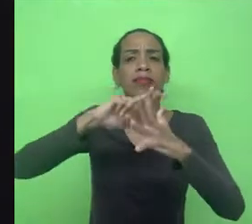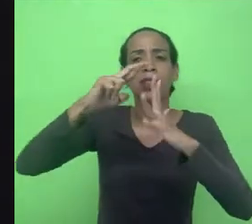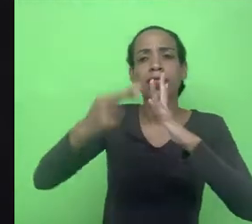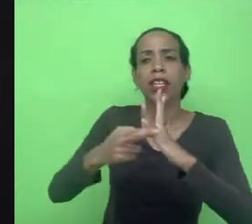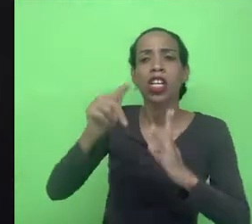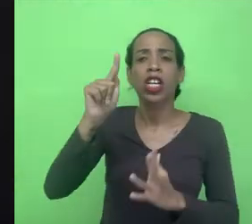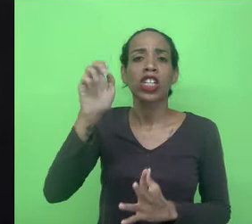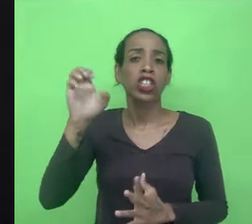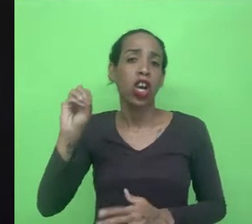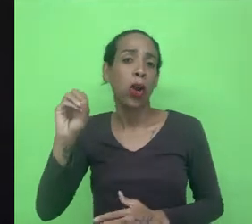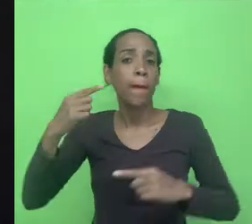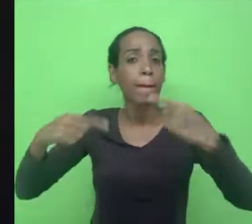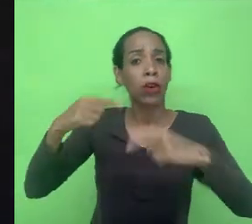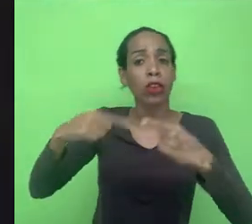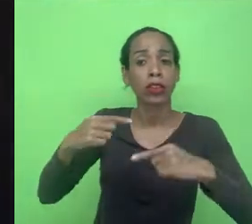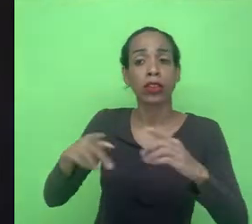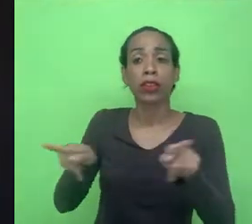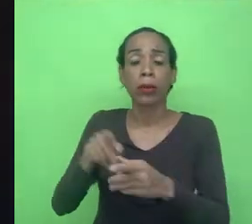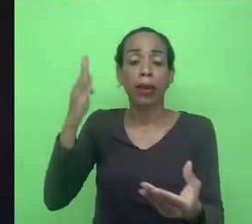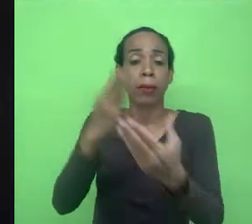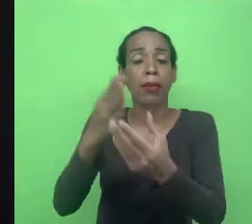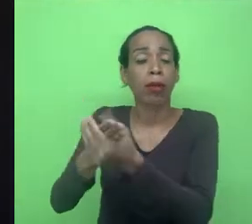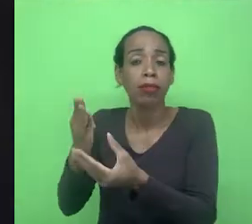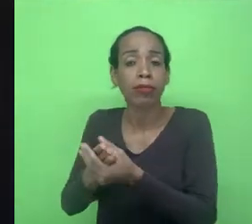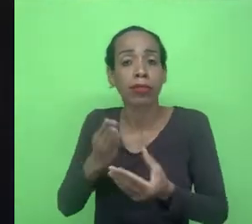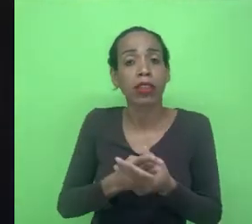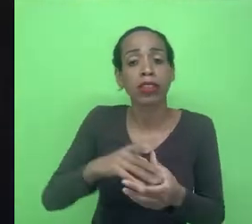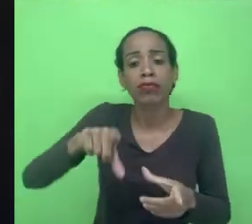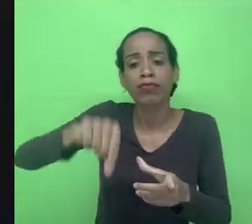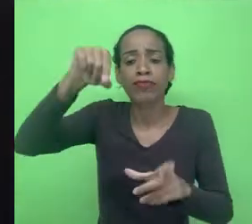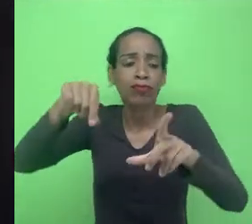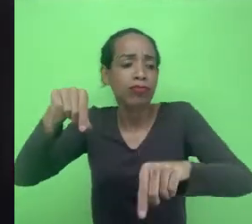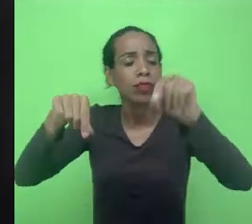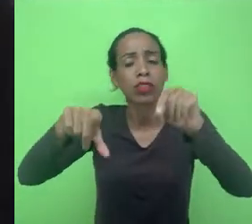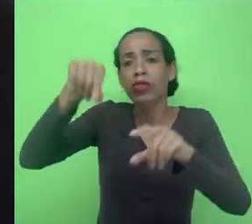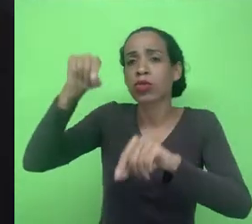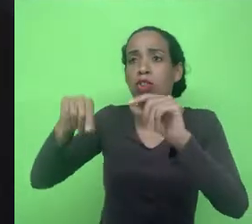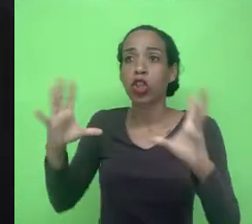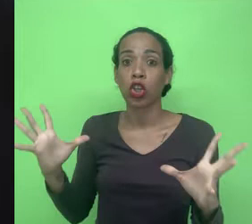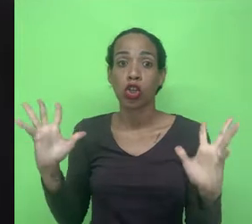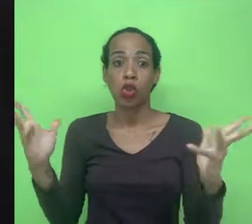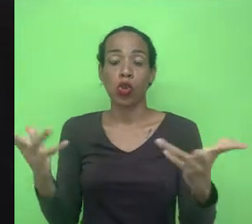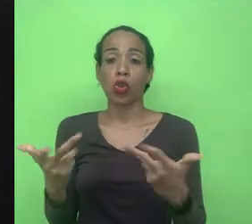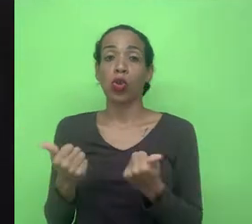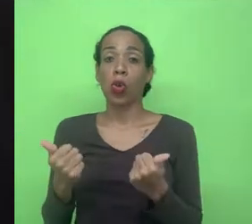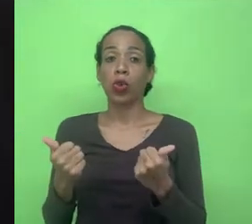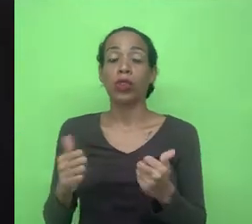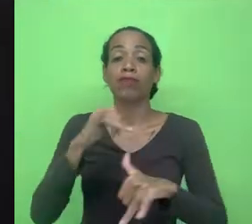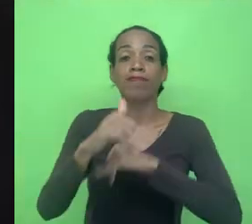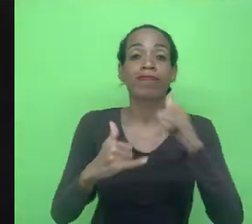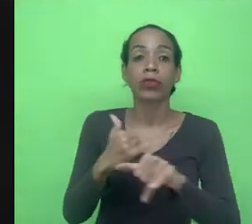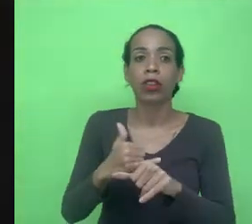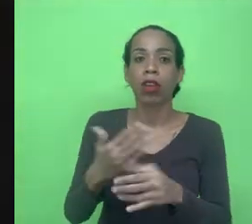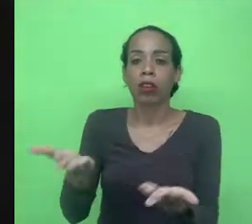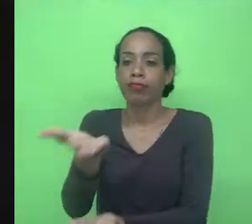estudar os processos de dataficação, de seleção e todas essas tecnologias que vêm mudando a sociedade hoje.